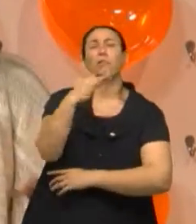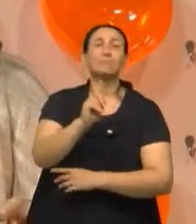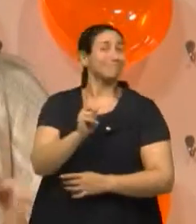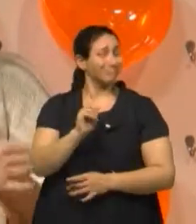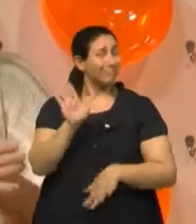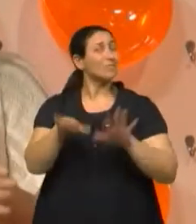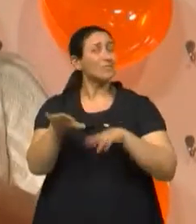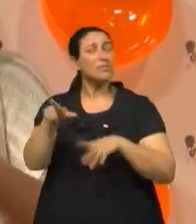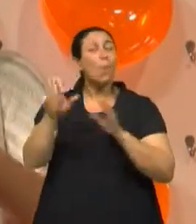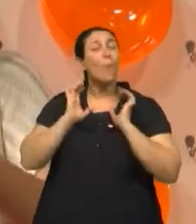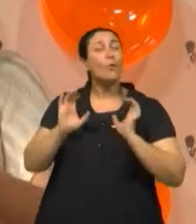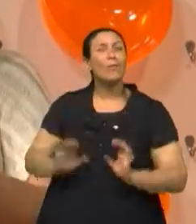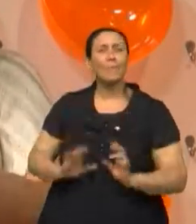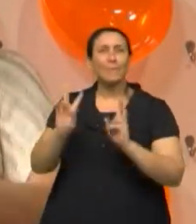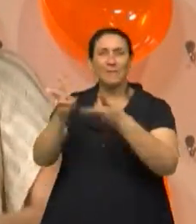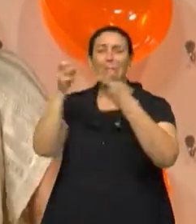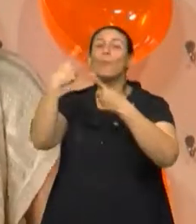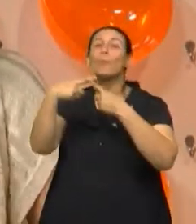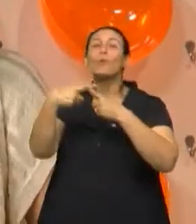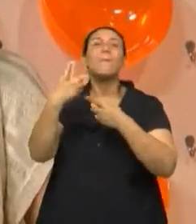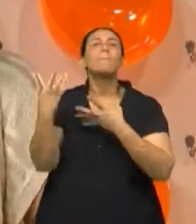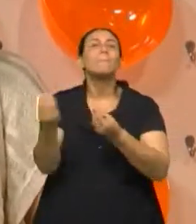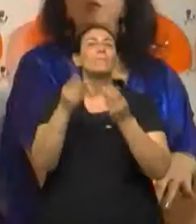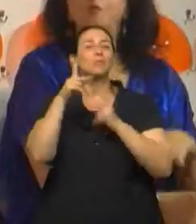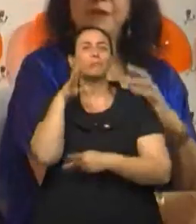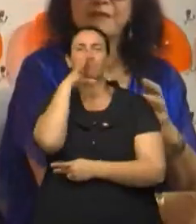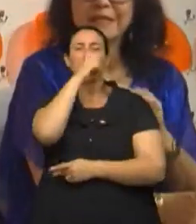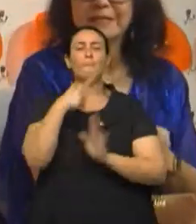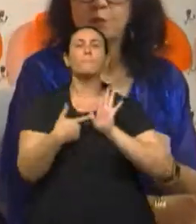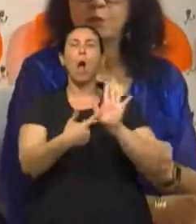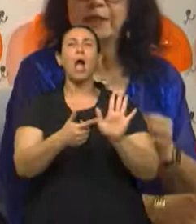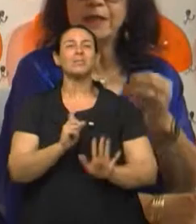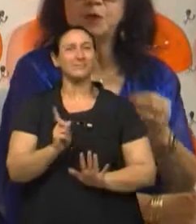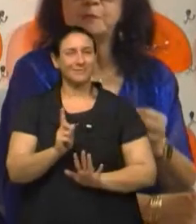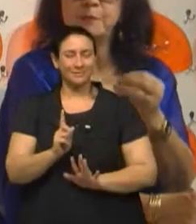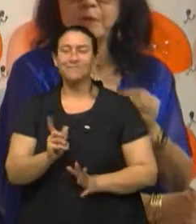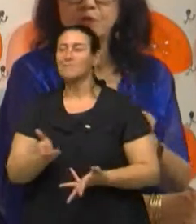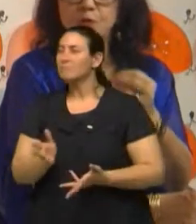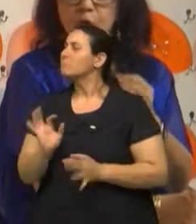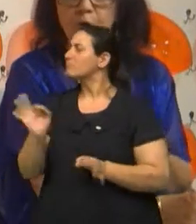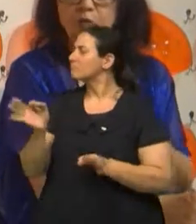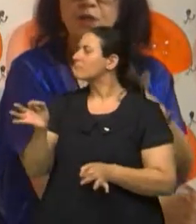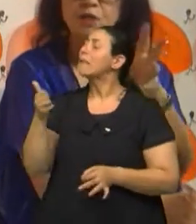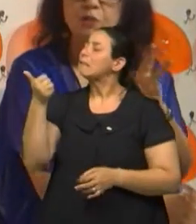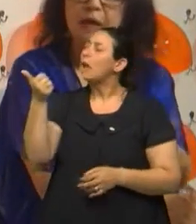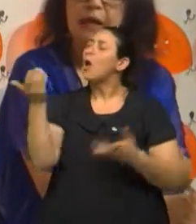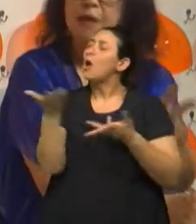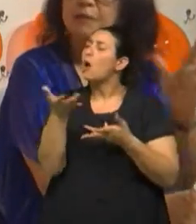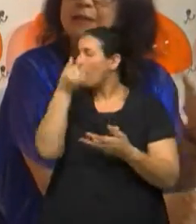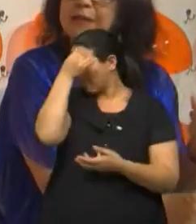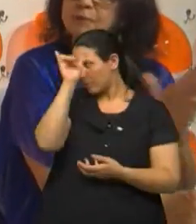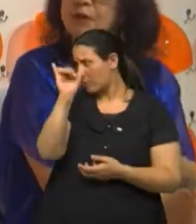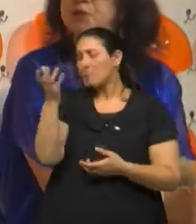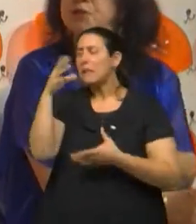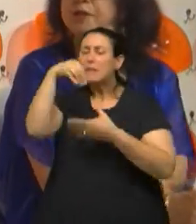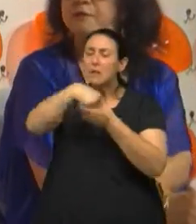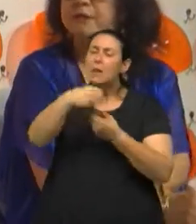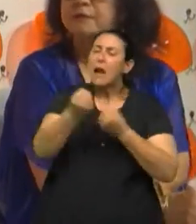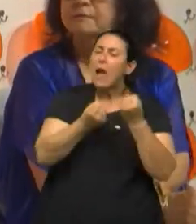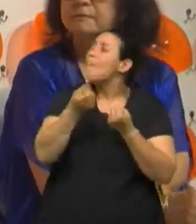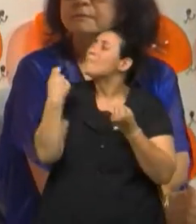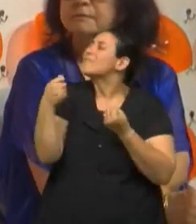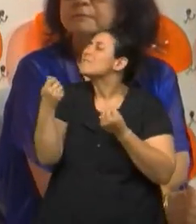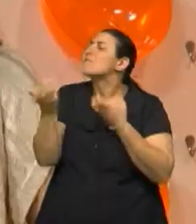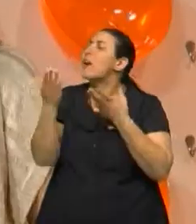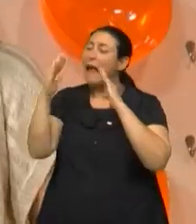sim mudança de comportamento e de nível de consciência. E como prevenção, kit primeiro socorro, seja no carro, em casa, o que a gente